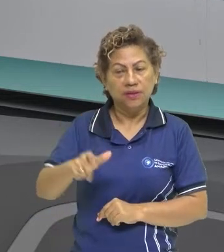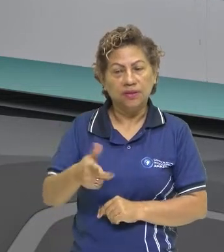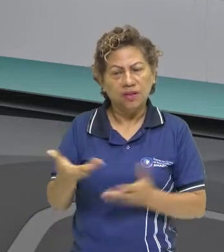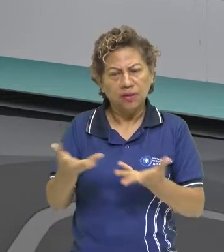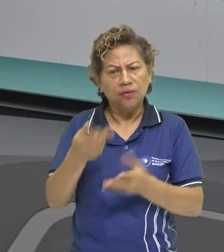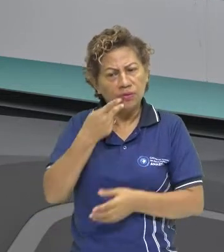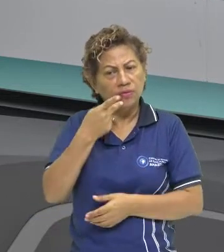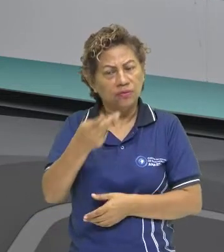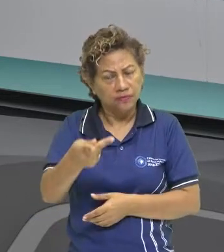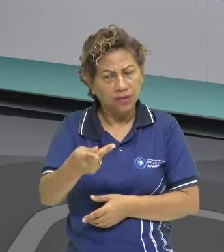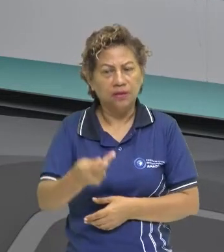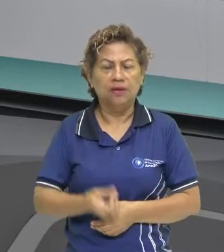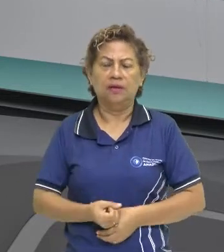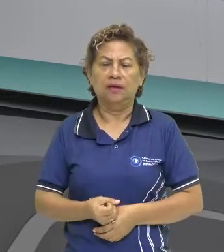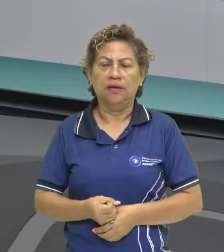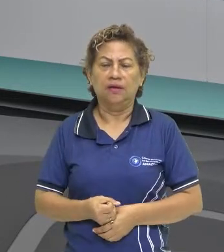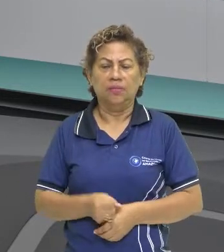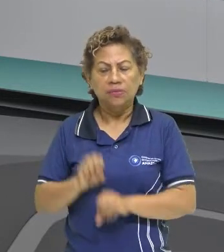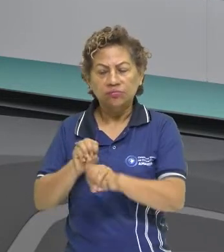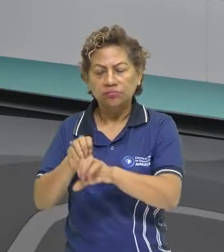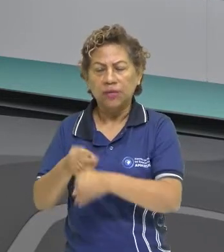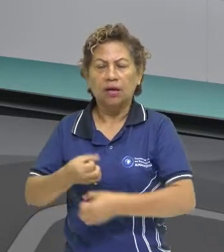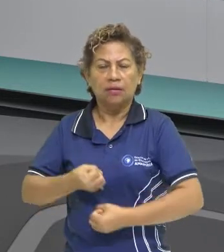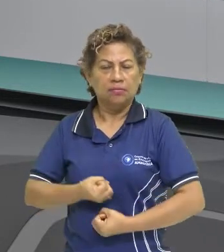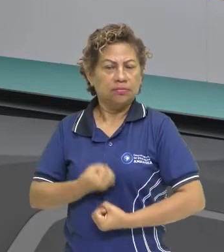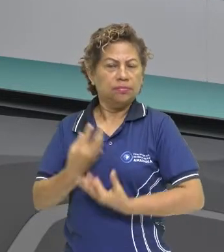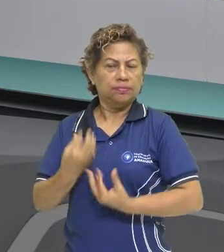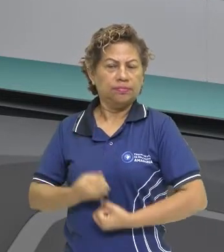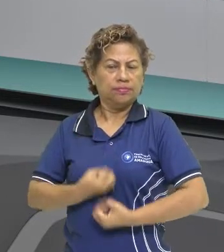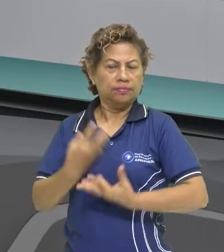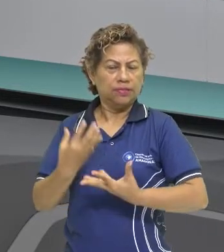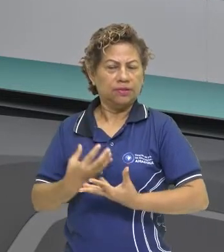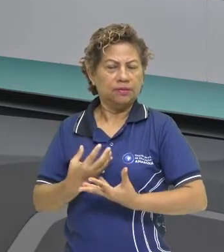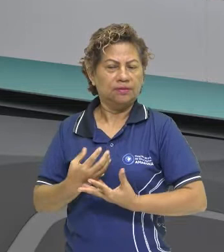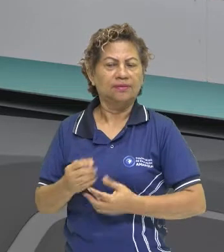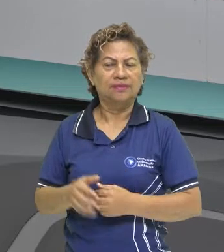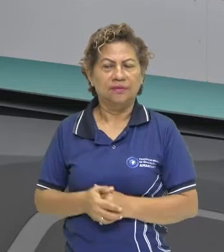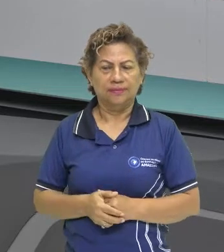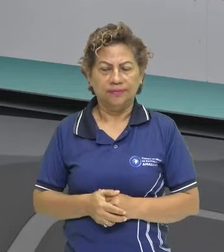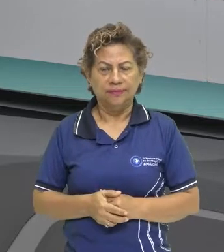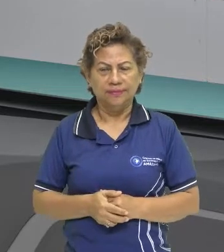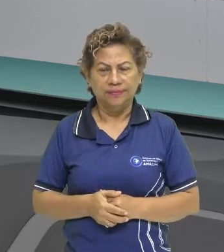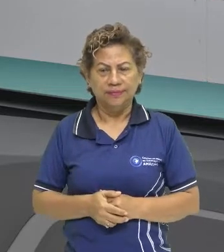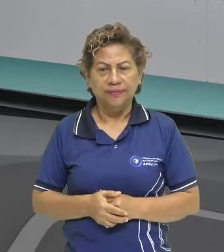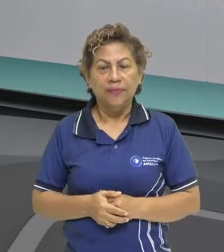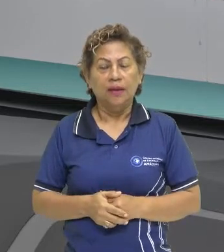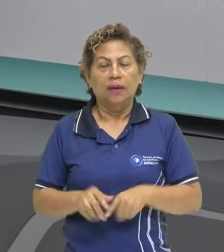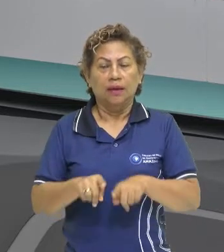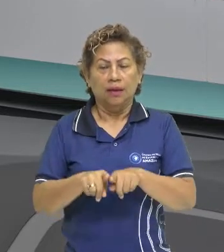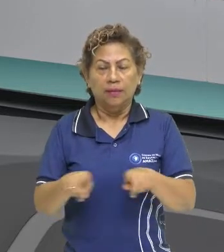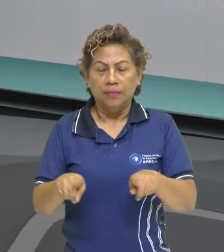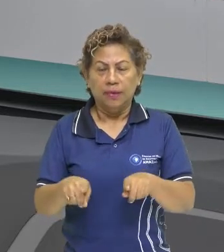poema, de caráter, né, com esse aspecto literário, ela não possuía